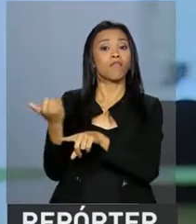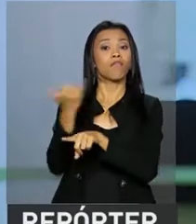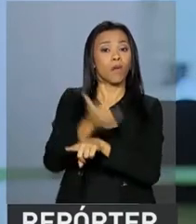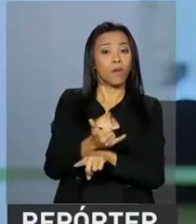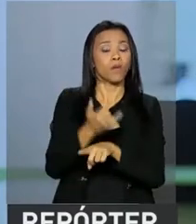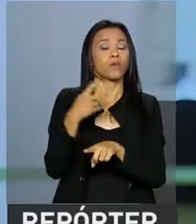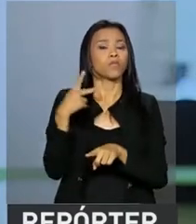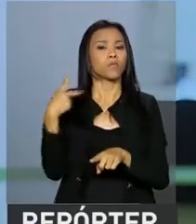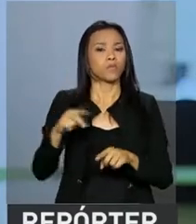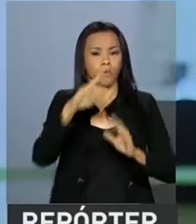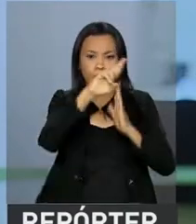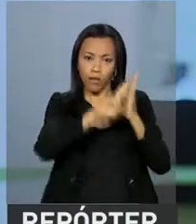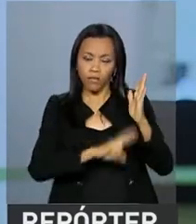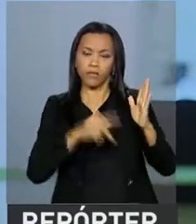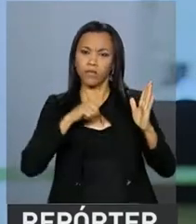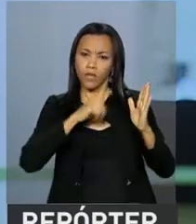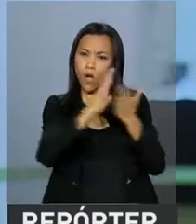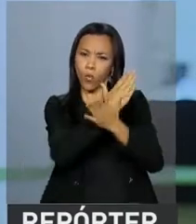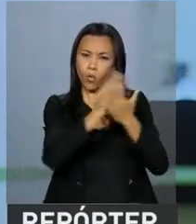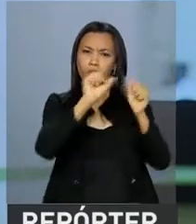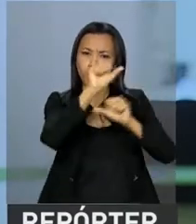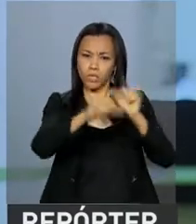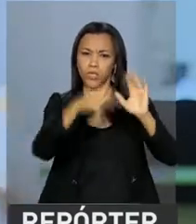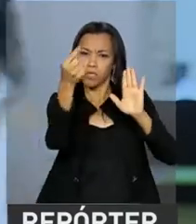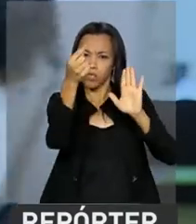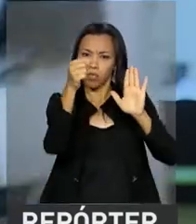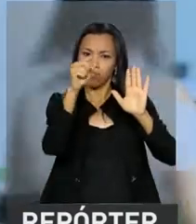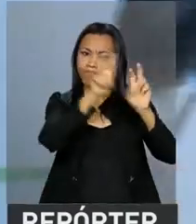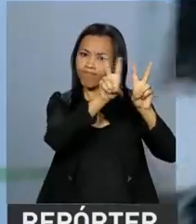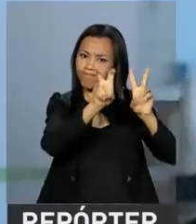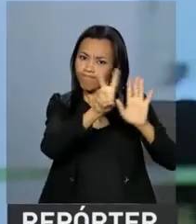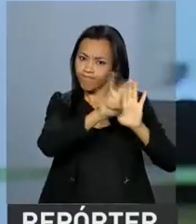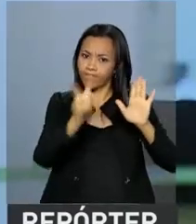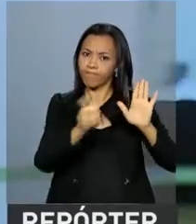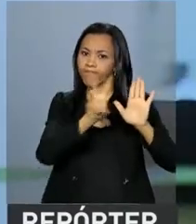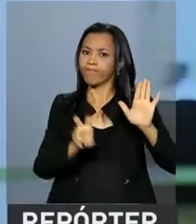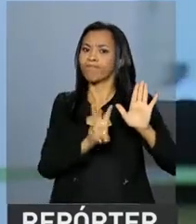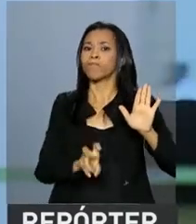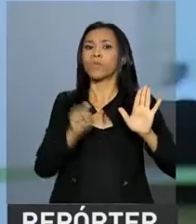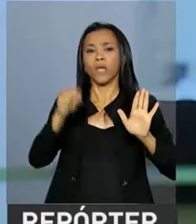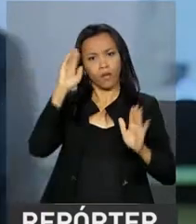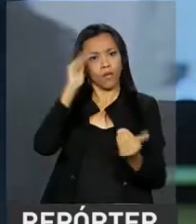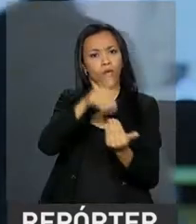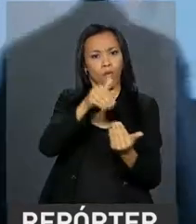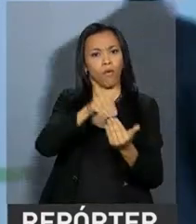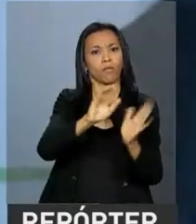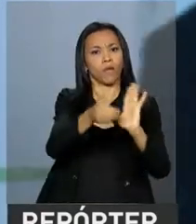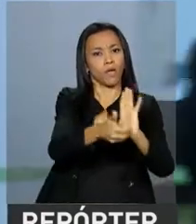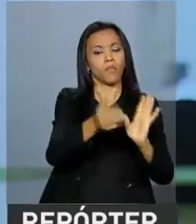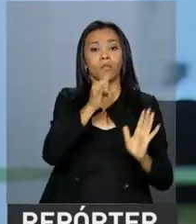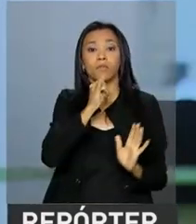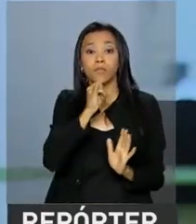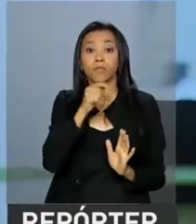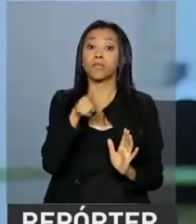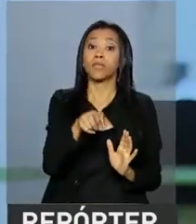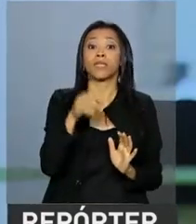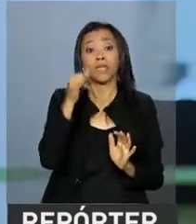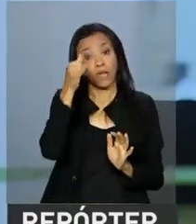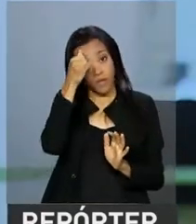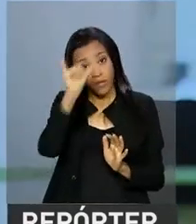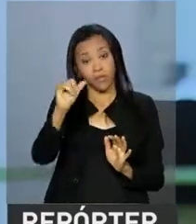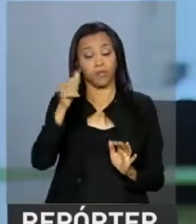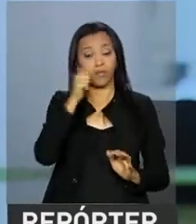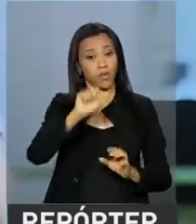deve trazer algumas mudanças pontuais em relação ao que foi aprovado pela Câmara, como, por exemplo, a que impede mulheres